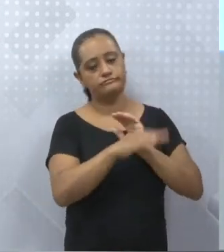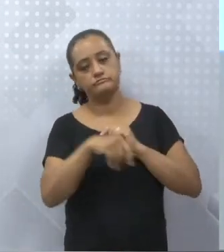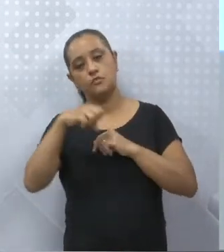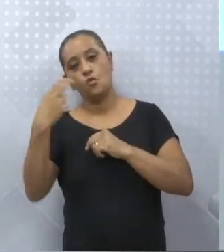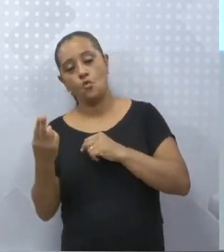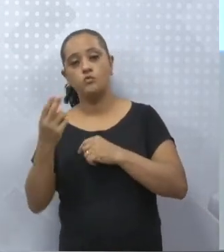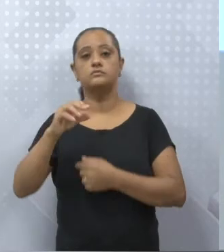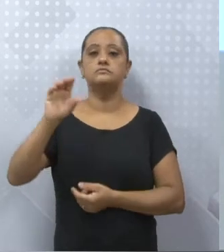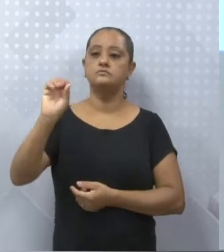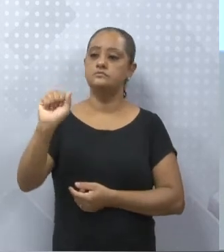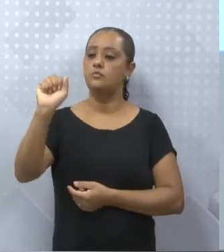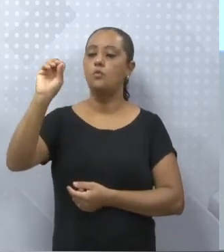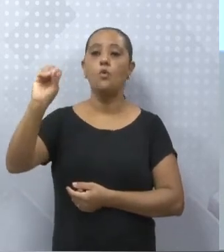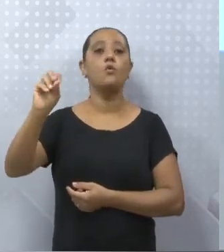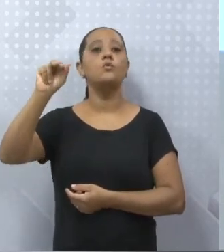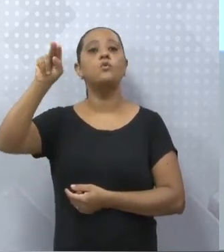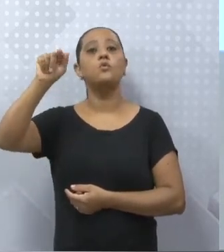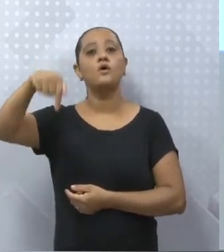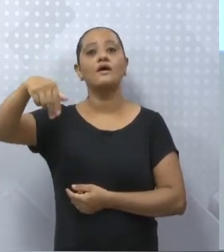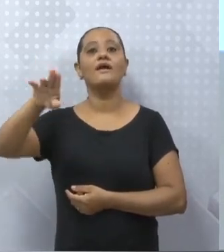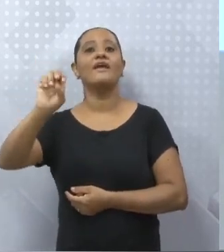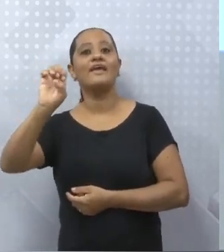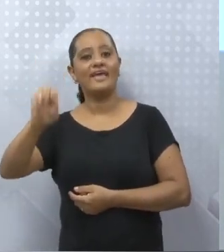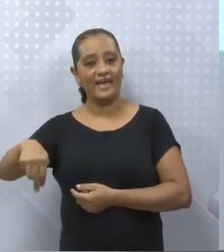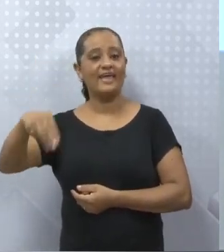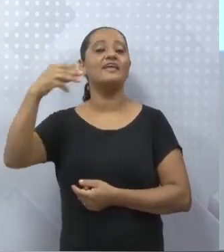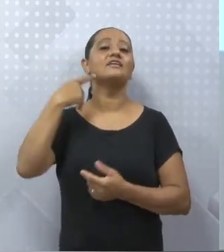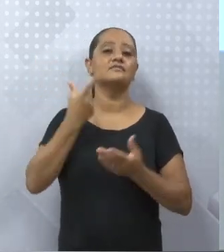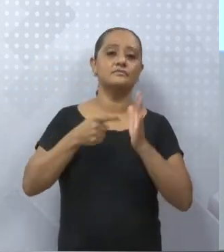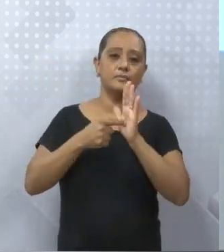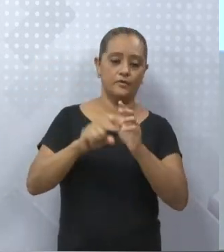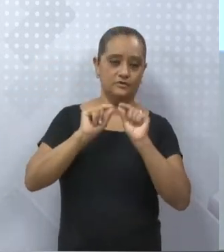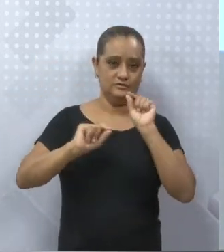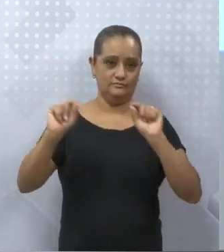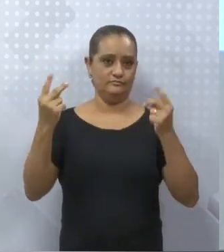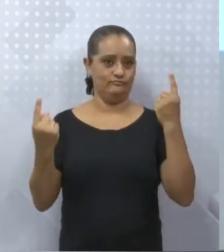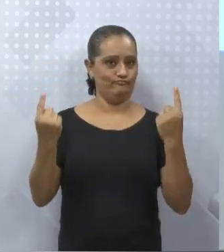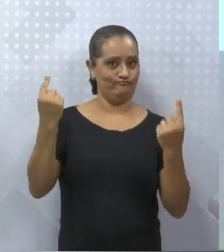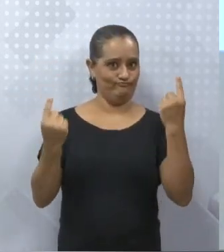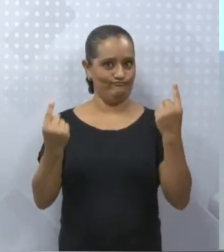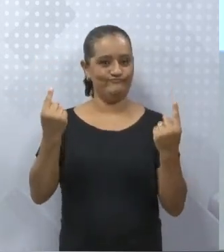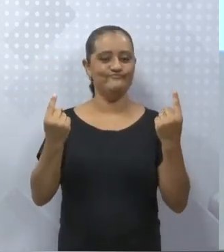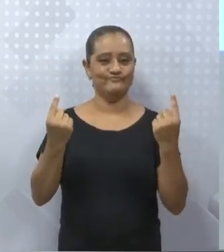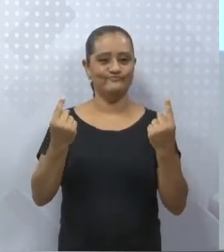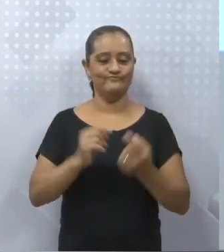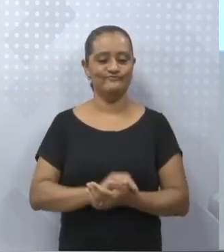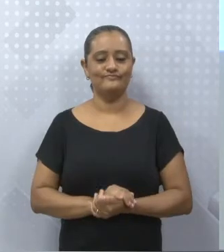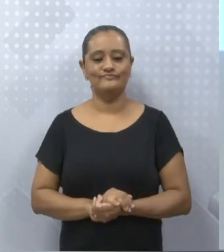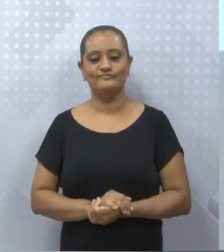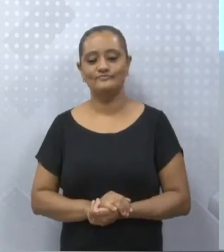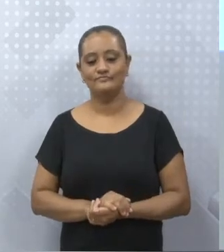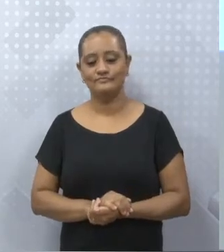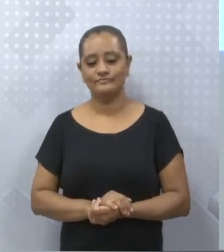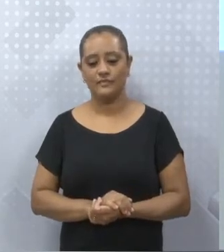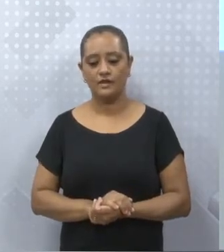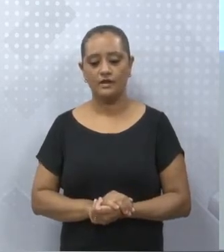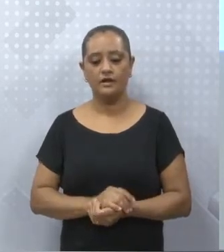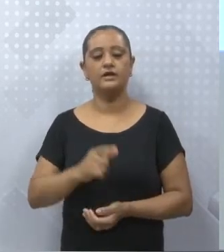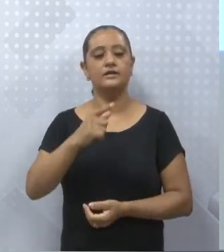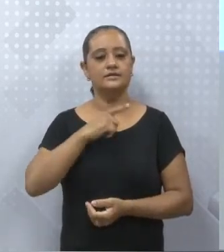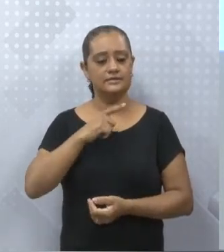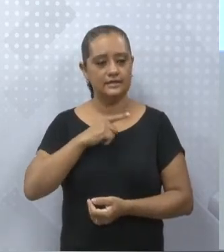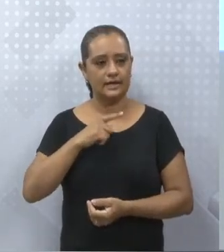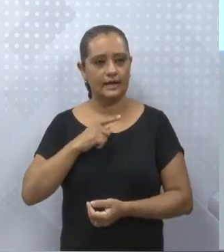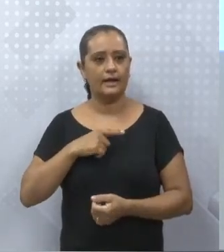E o verbo transitivo direto? As perguntas serão sempre acompanhadas de preposição. Preposição?